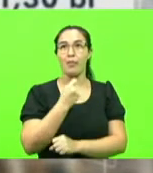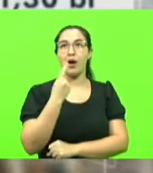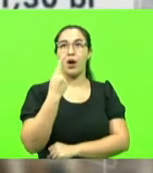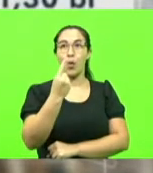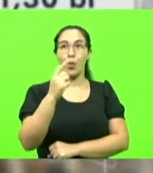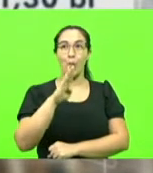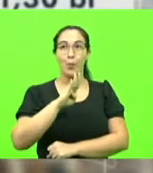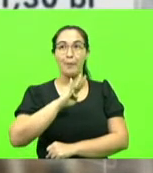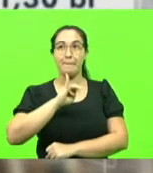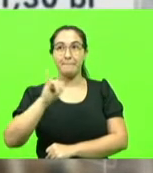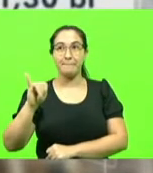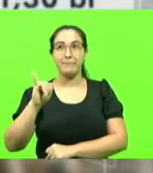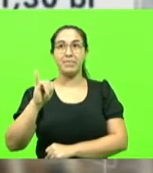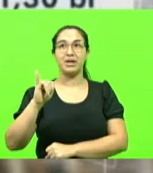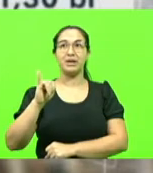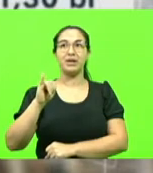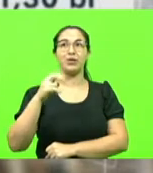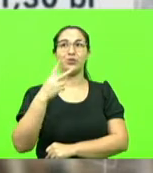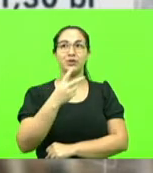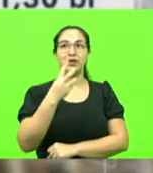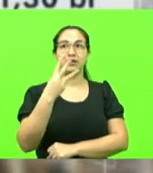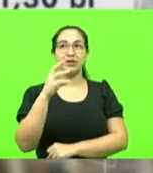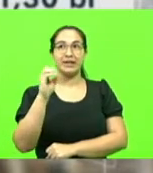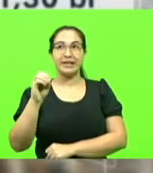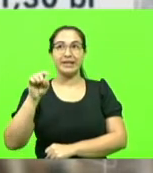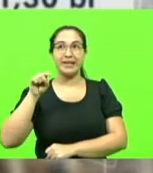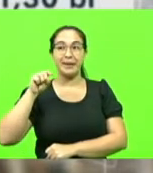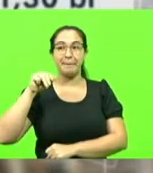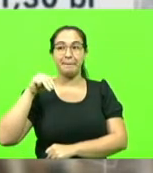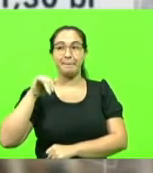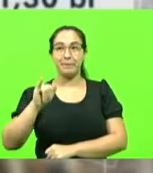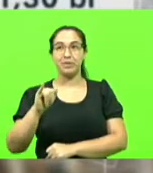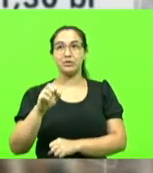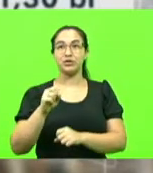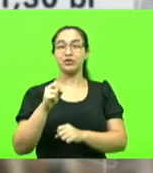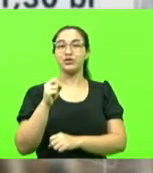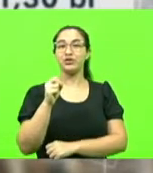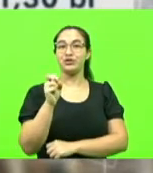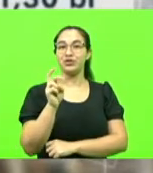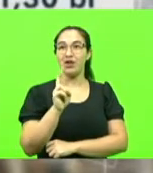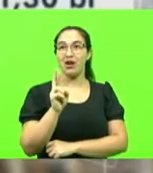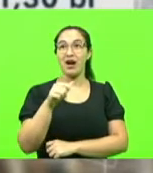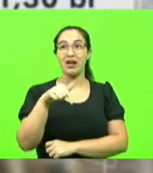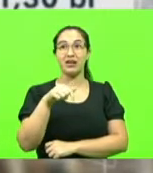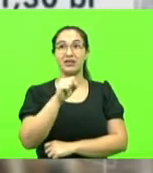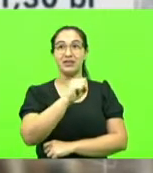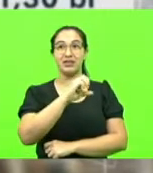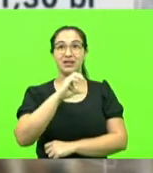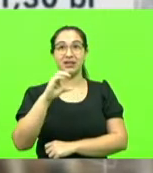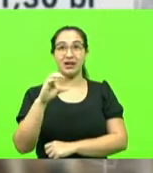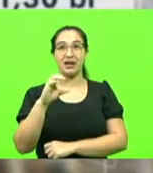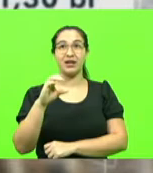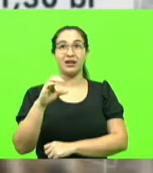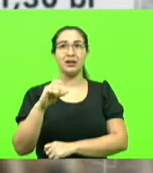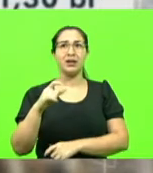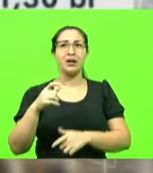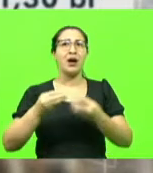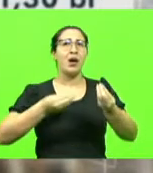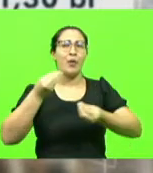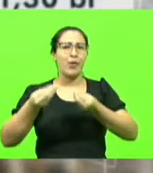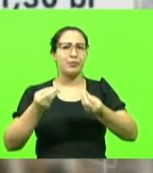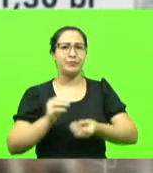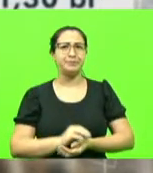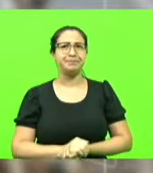e 230 milhões de reais. E Santa Catarina? Como que está nisso tudo? Pois bem,